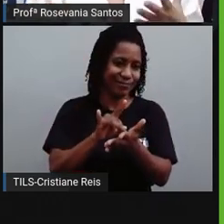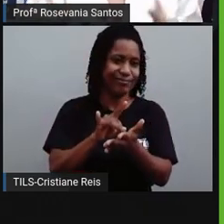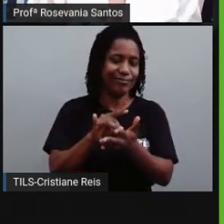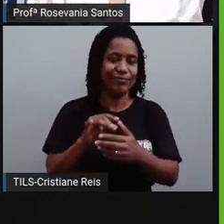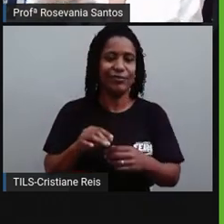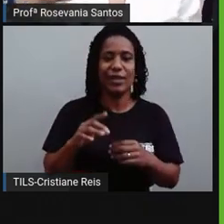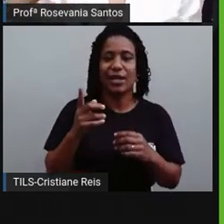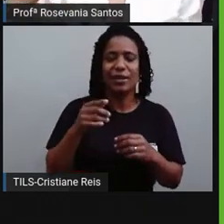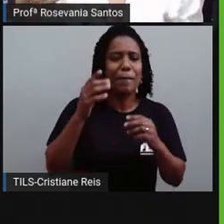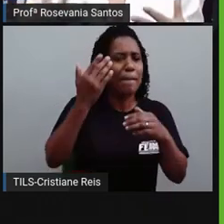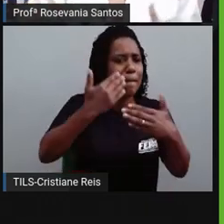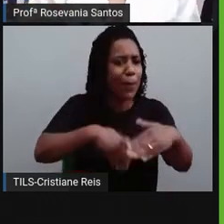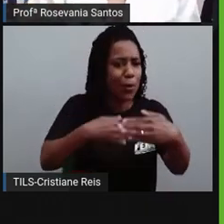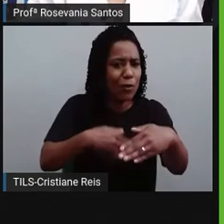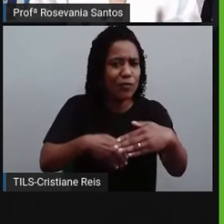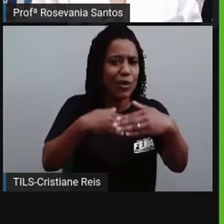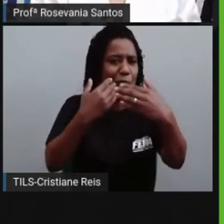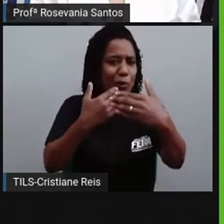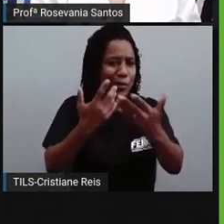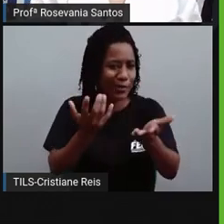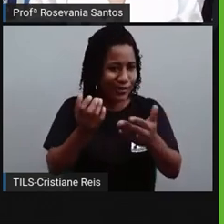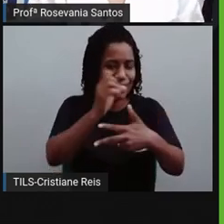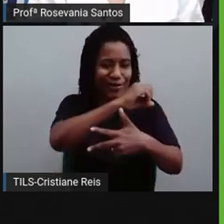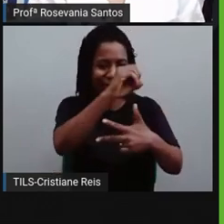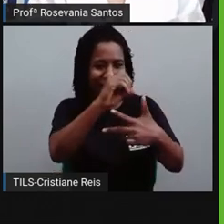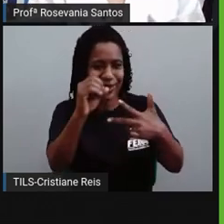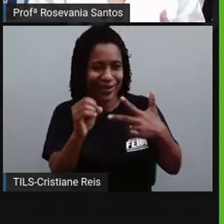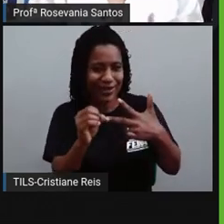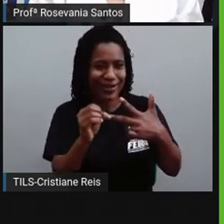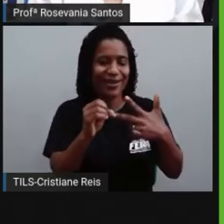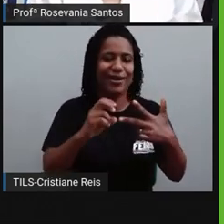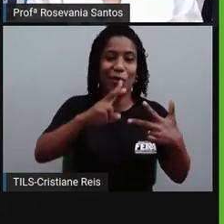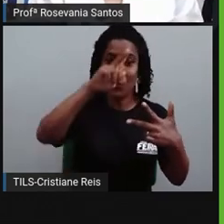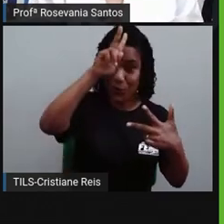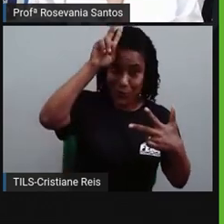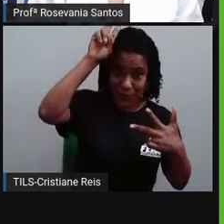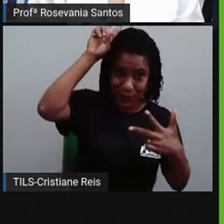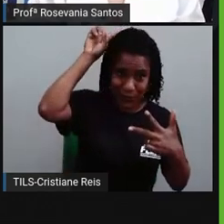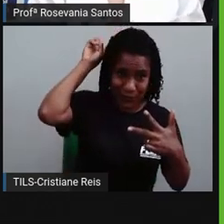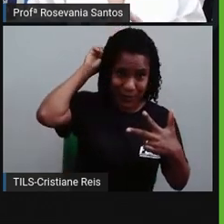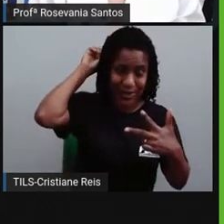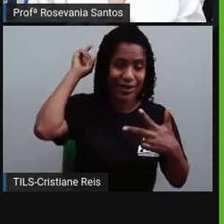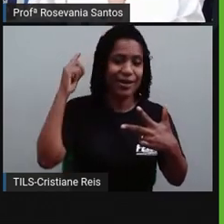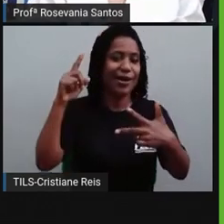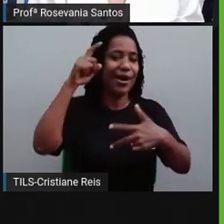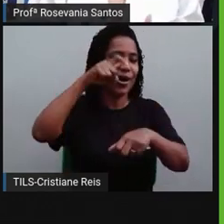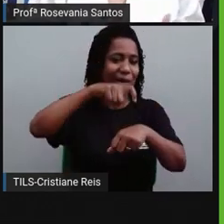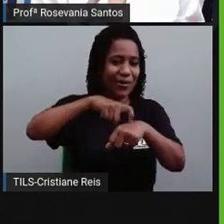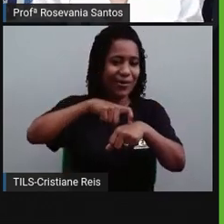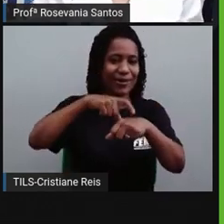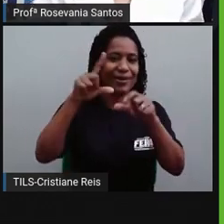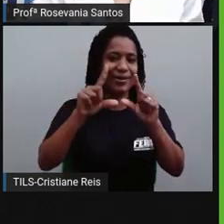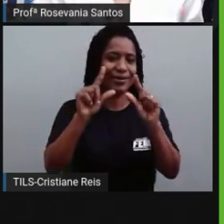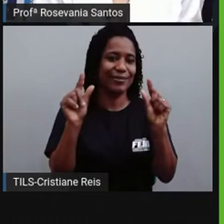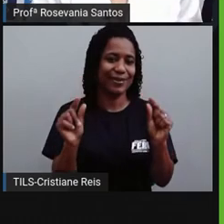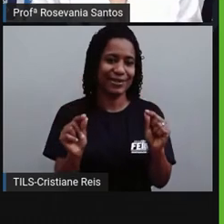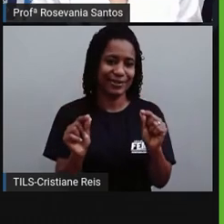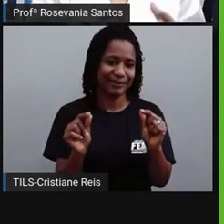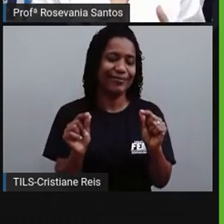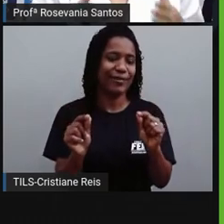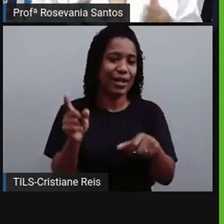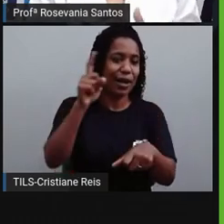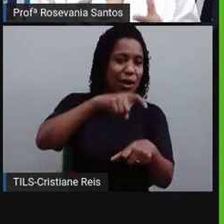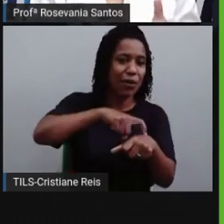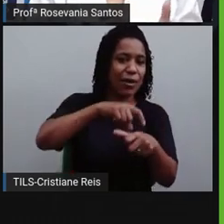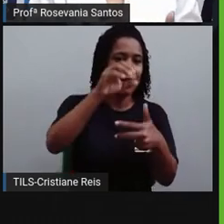vestibular, uma prova do Enem, por exemplo, tem que levar muito em consideração, porque normalmente o horário da aplicação da prova do Enem